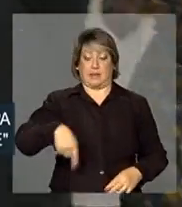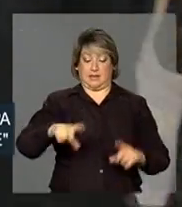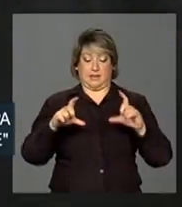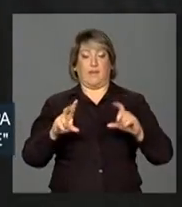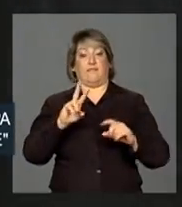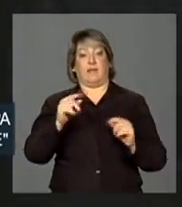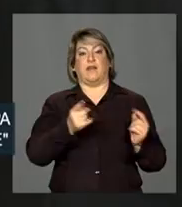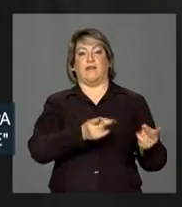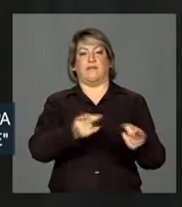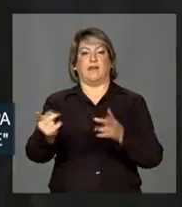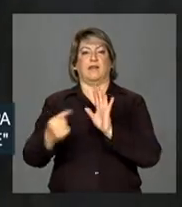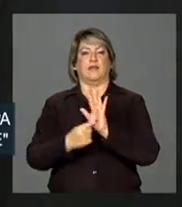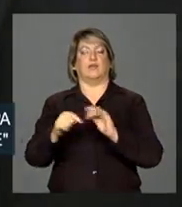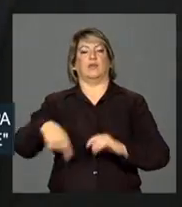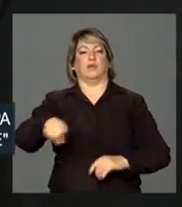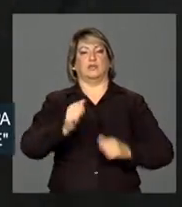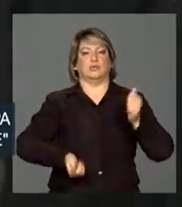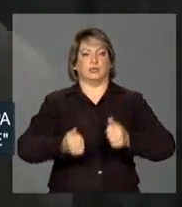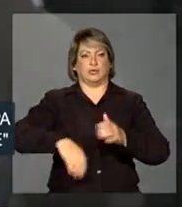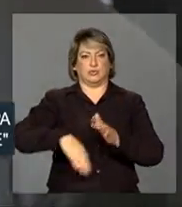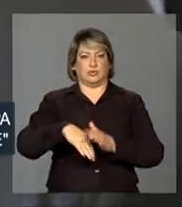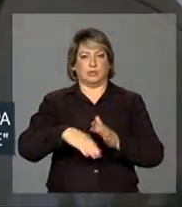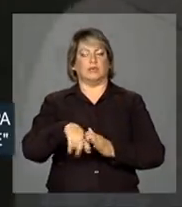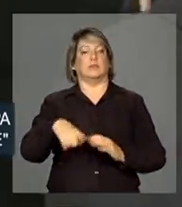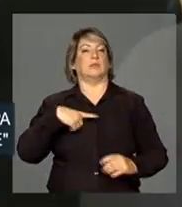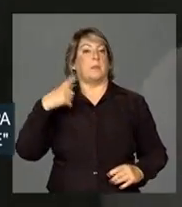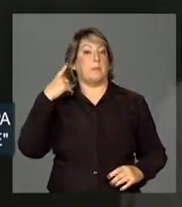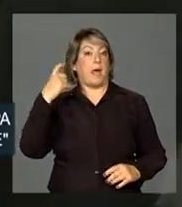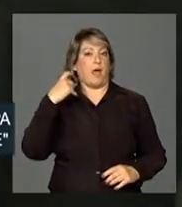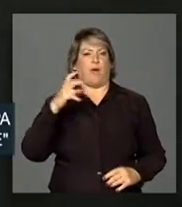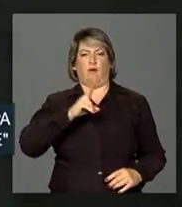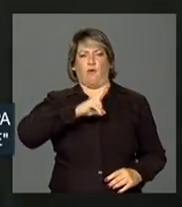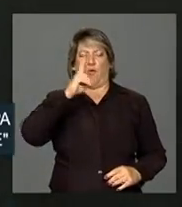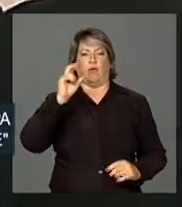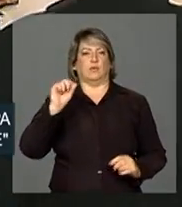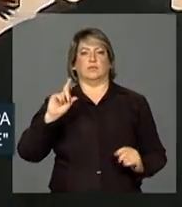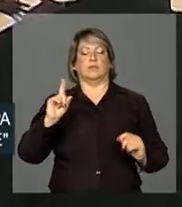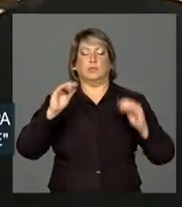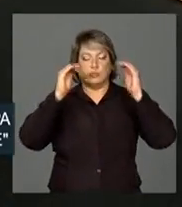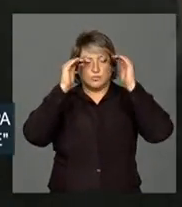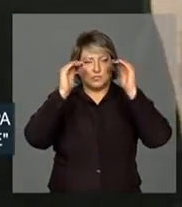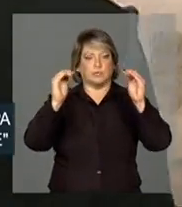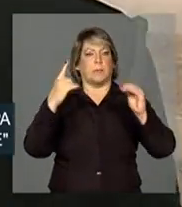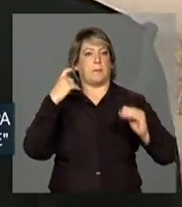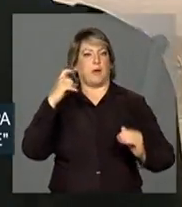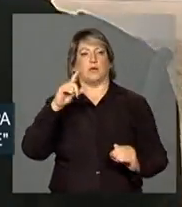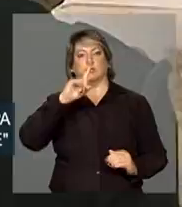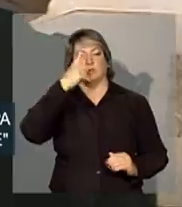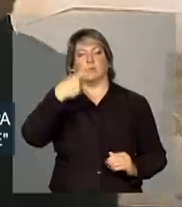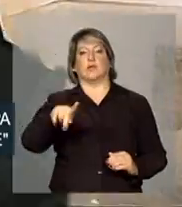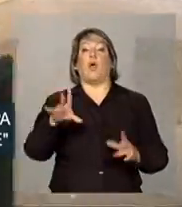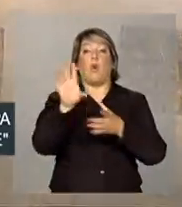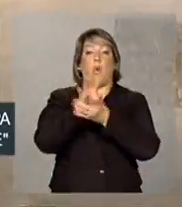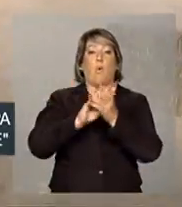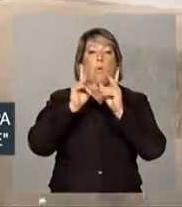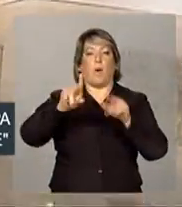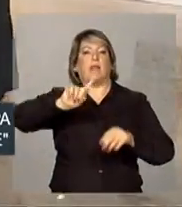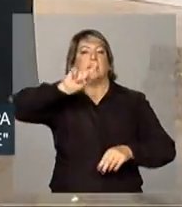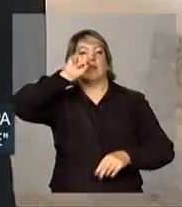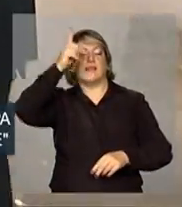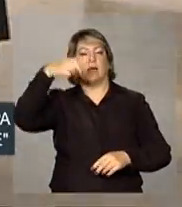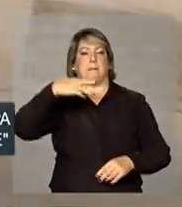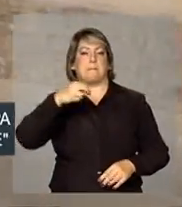O instrumento respeita os limites sonoros e reproduz sons da natureza. É um